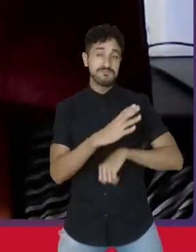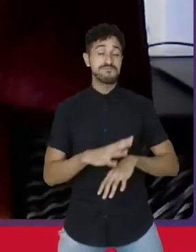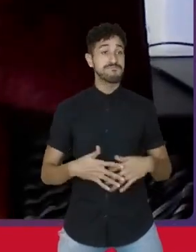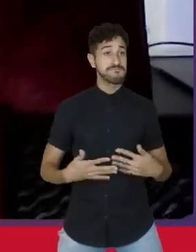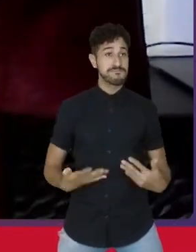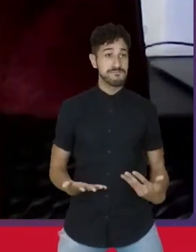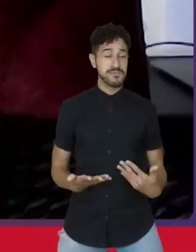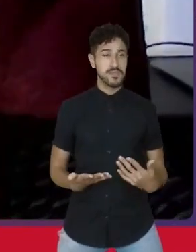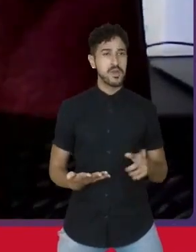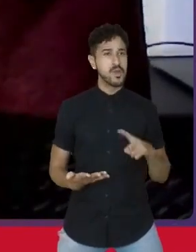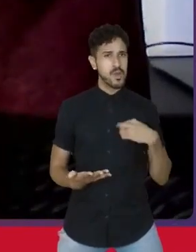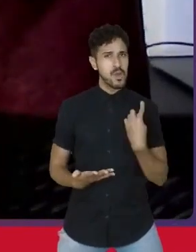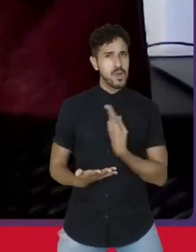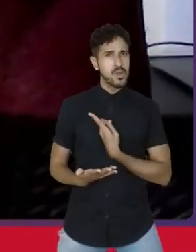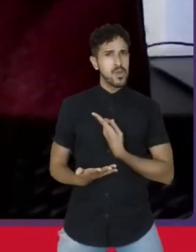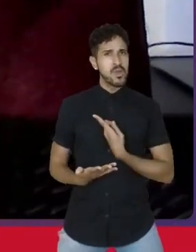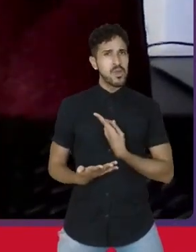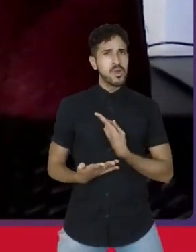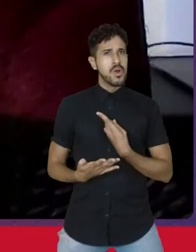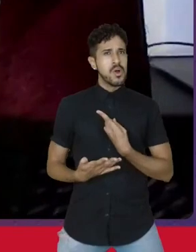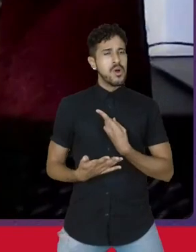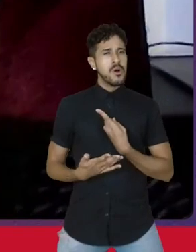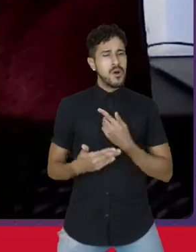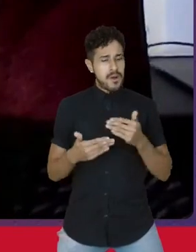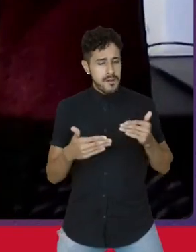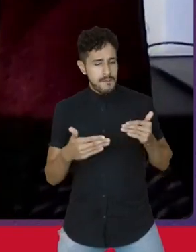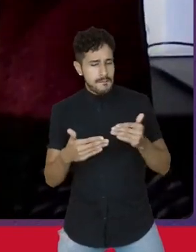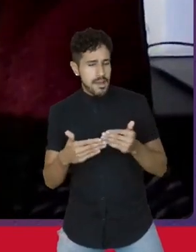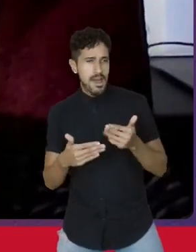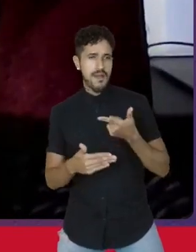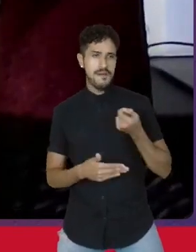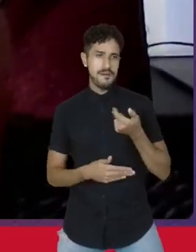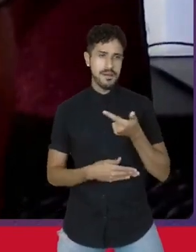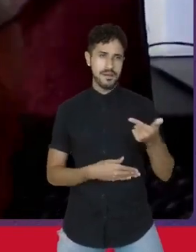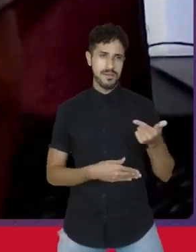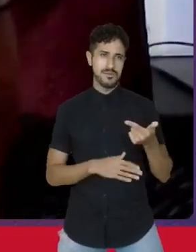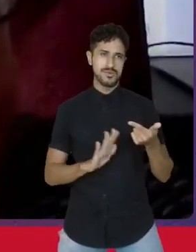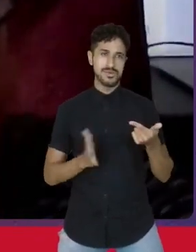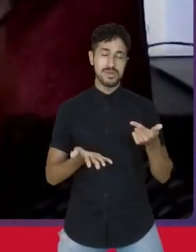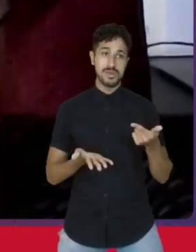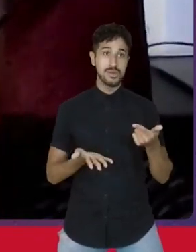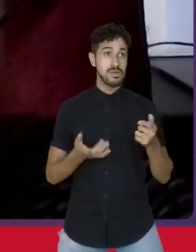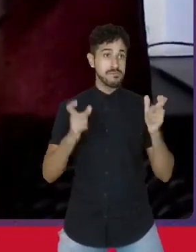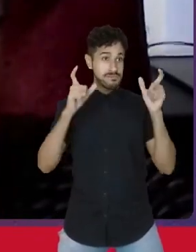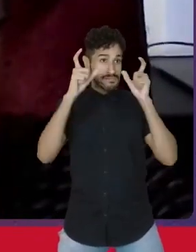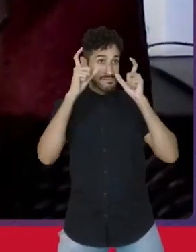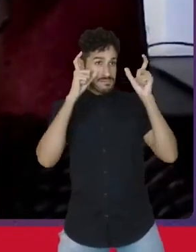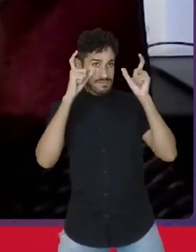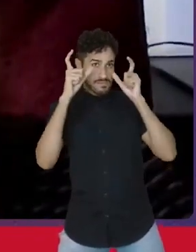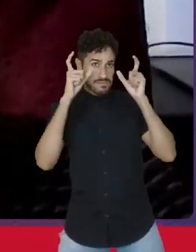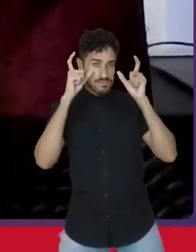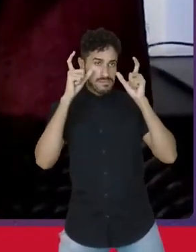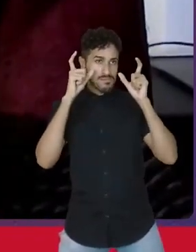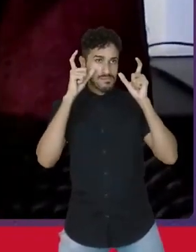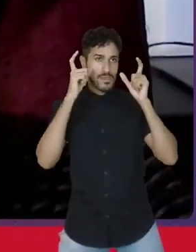estamos com o pé em 2022. Fiquemos atentos,